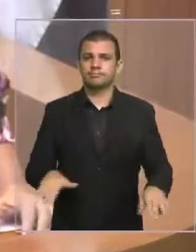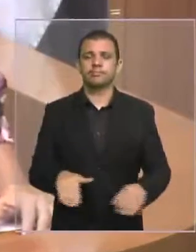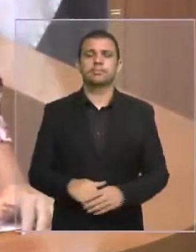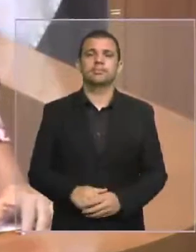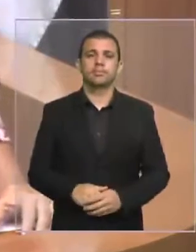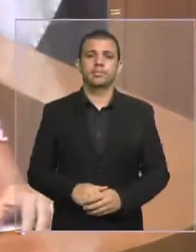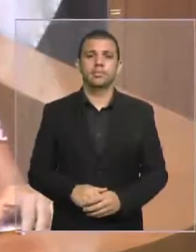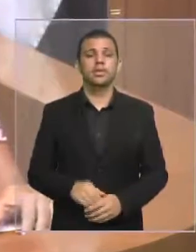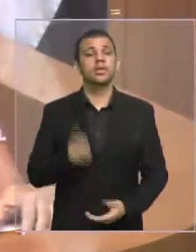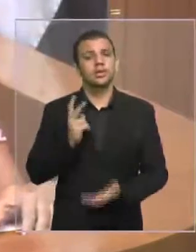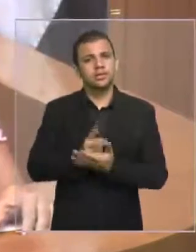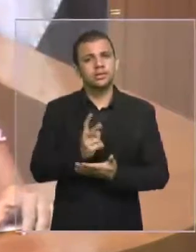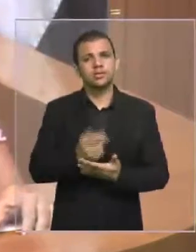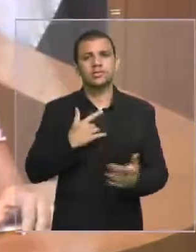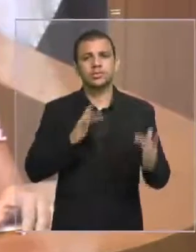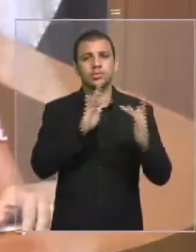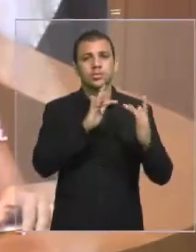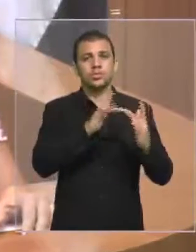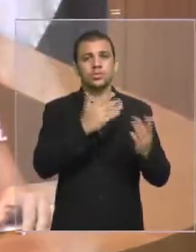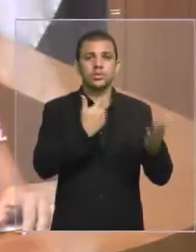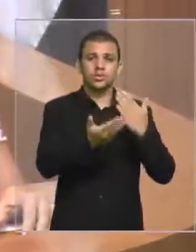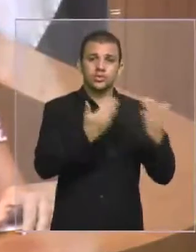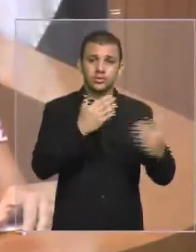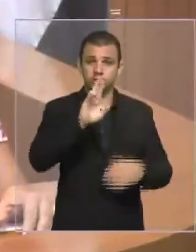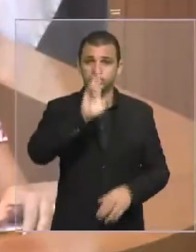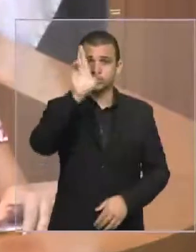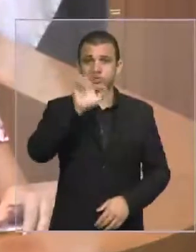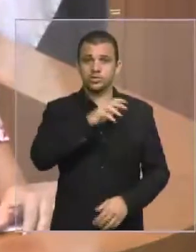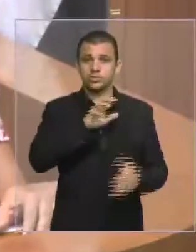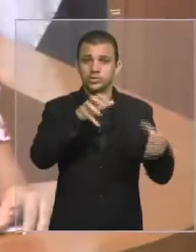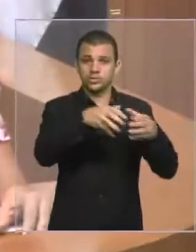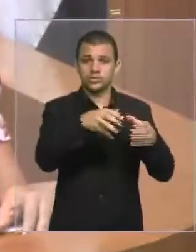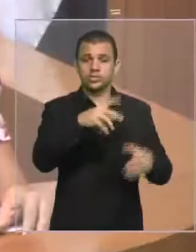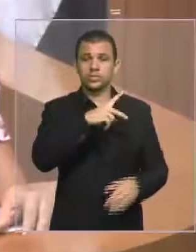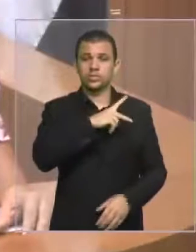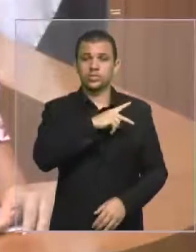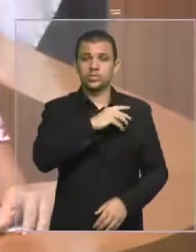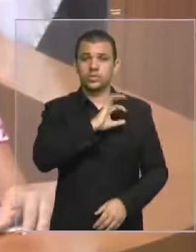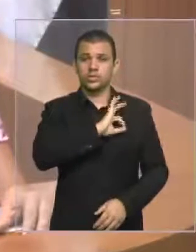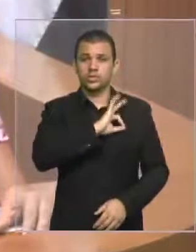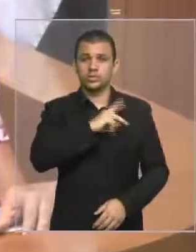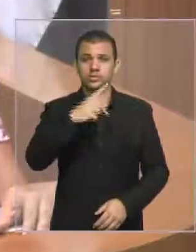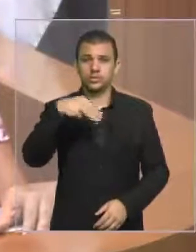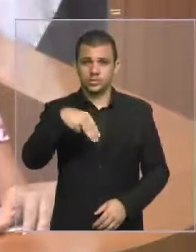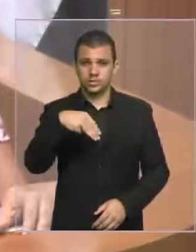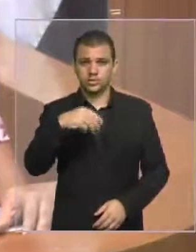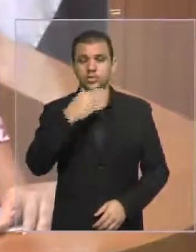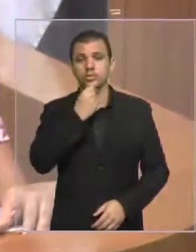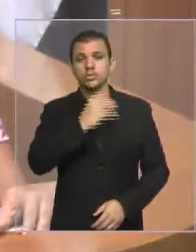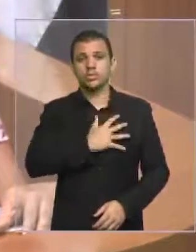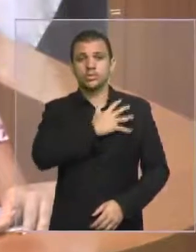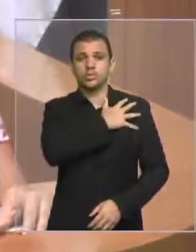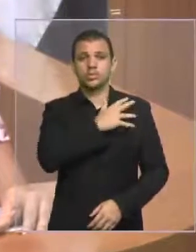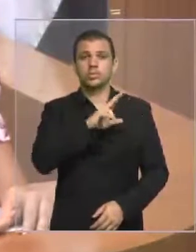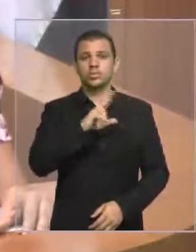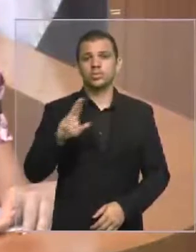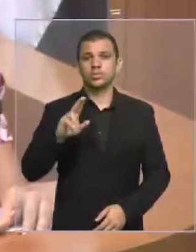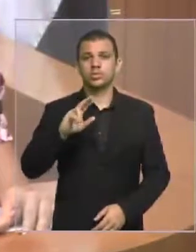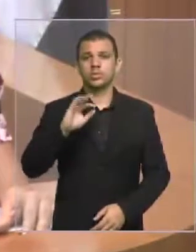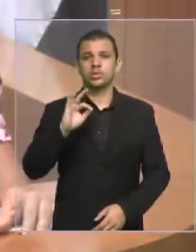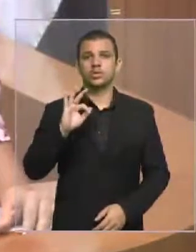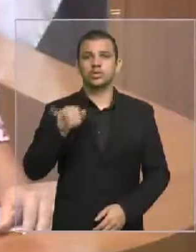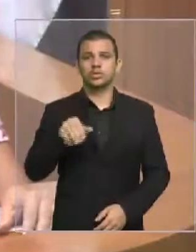contato com o comando da Polícia Militar, através do Coronel José Frederico Pereira,